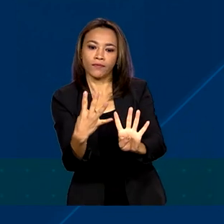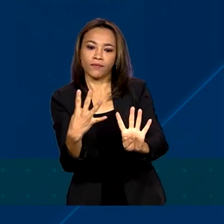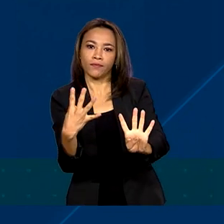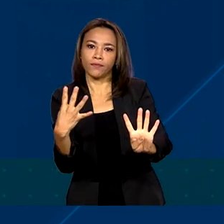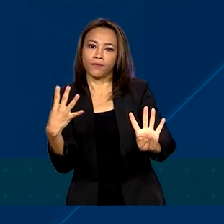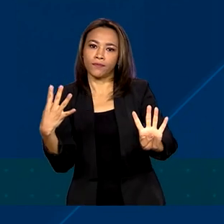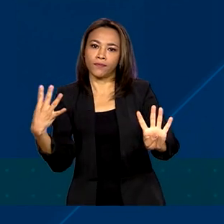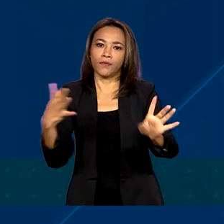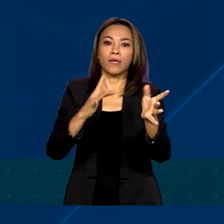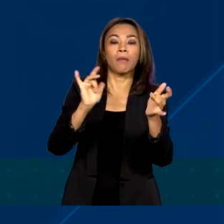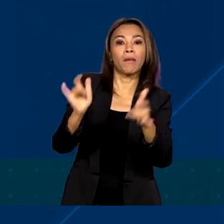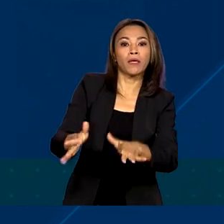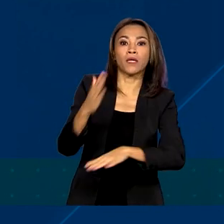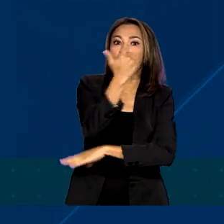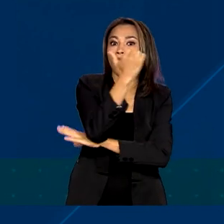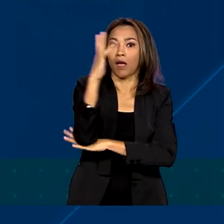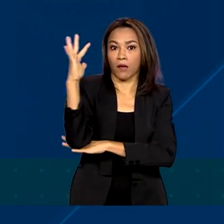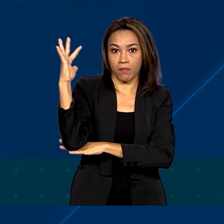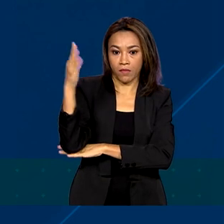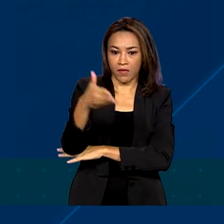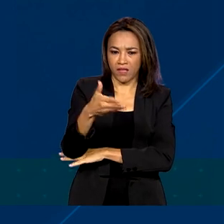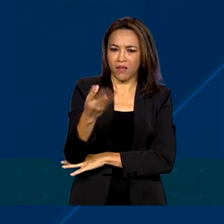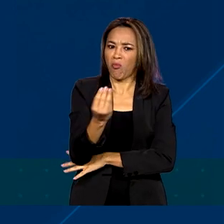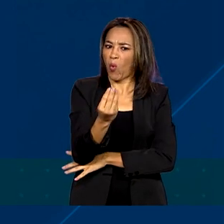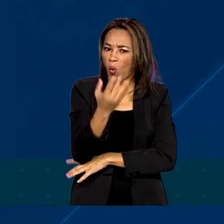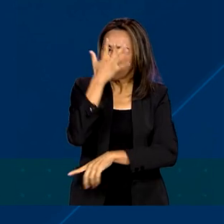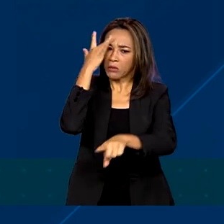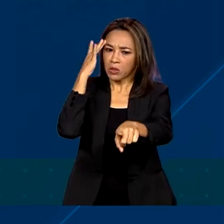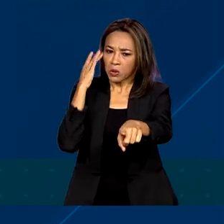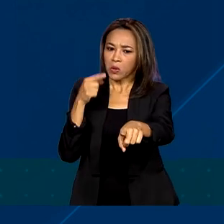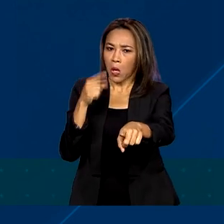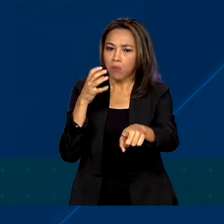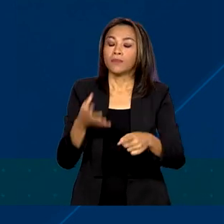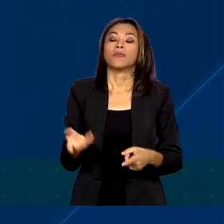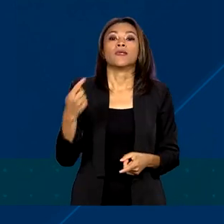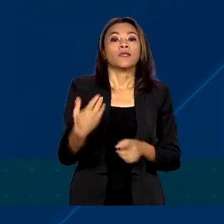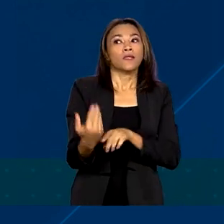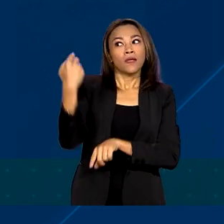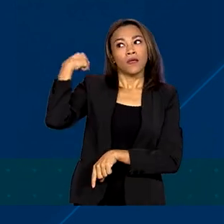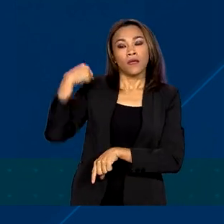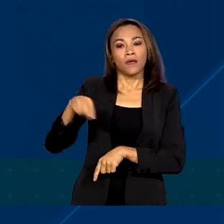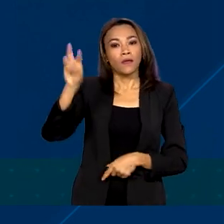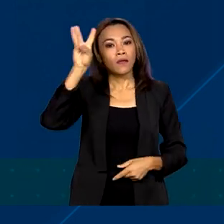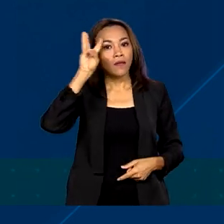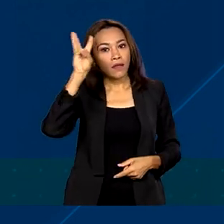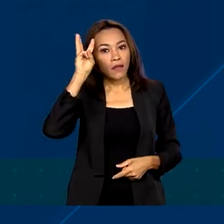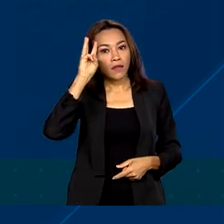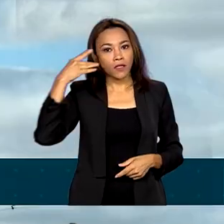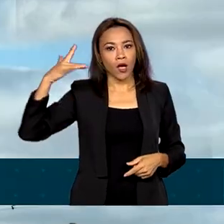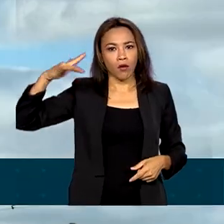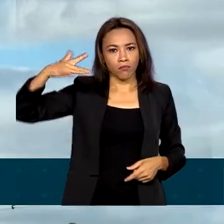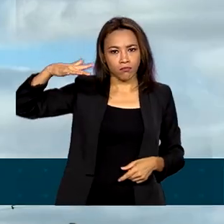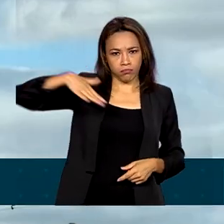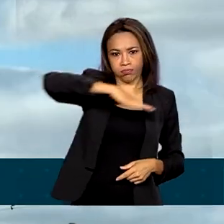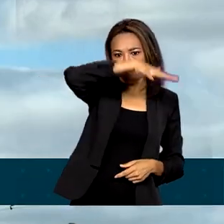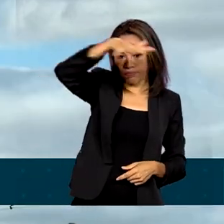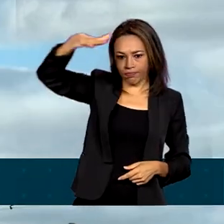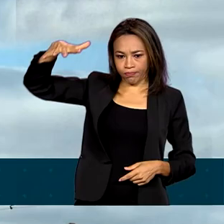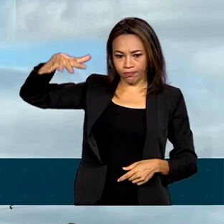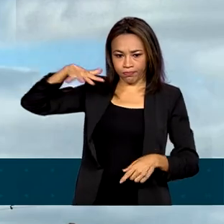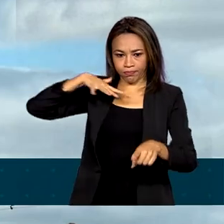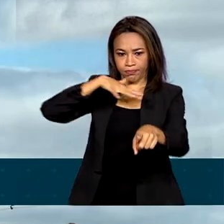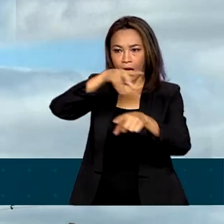deixar a mata. Aí tem gente, aí tem gente, aí tem gente pra frente. Desde a última terça-feira, o espaço aéreo na terra indígena